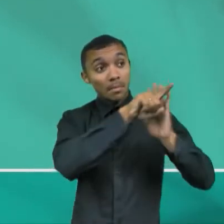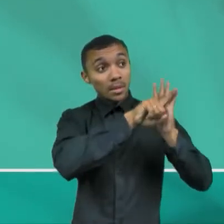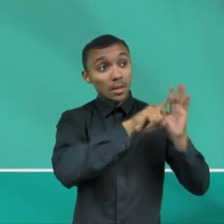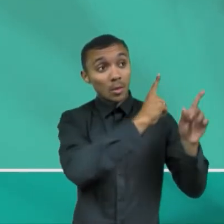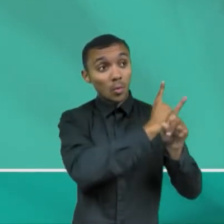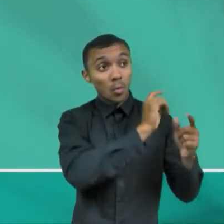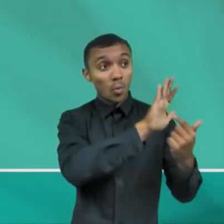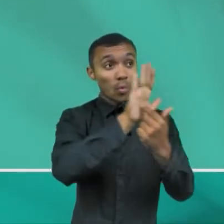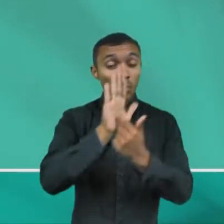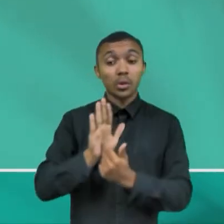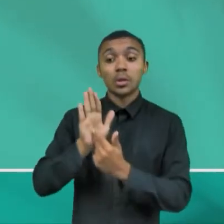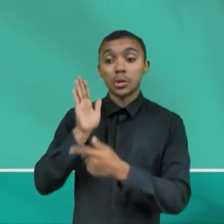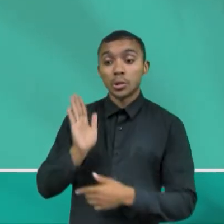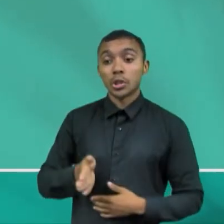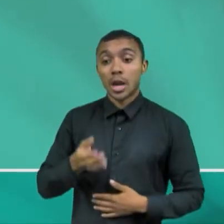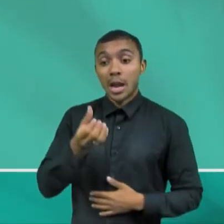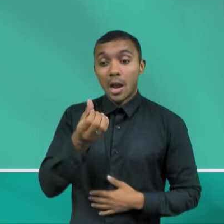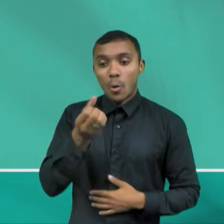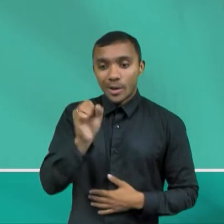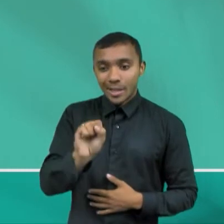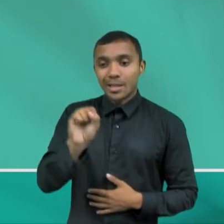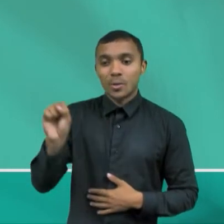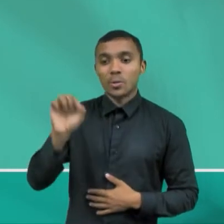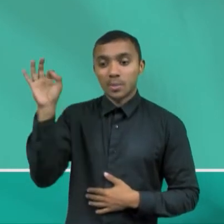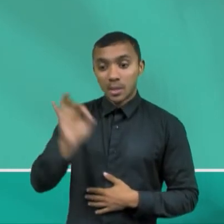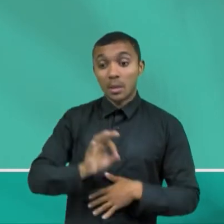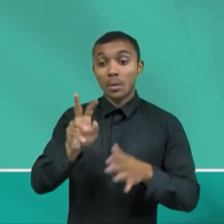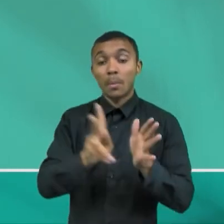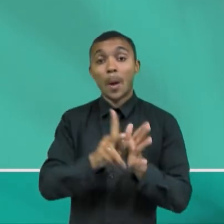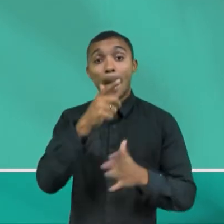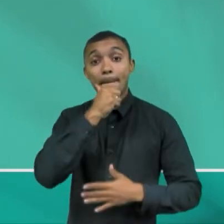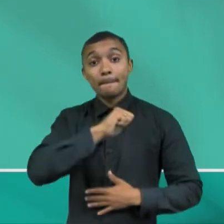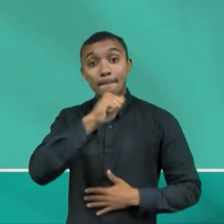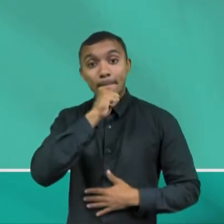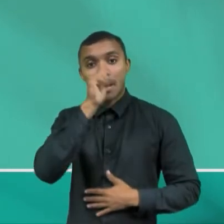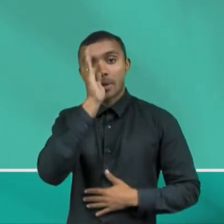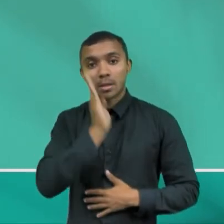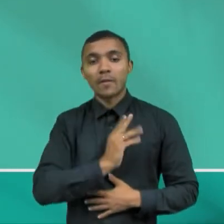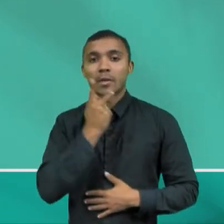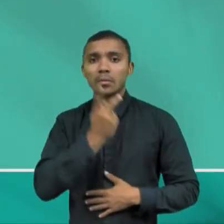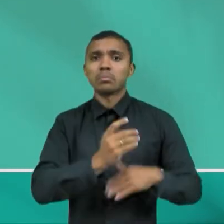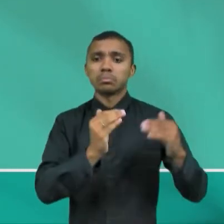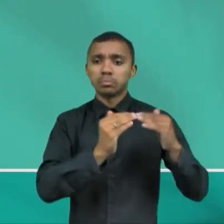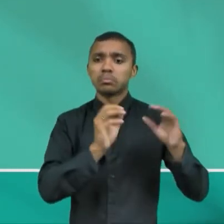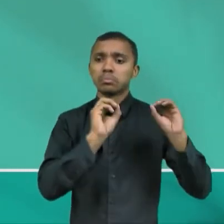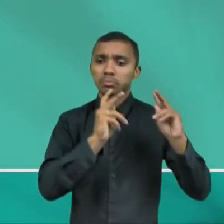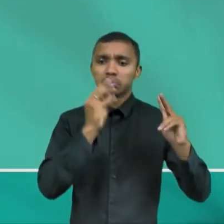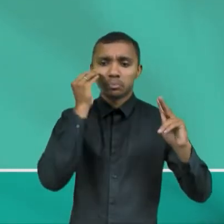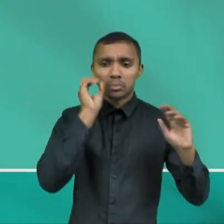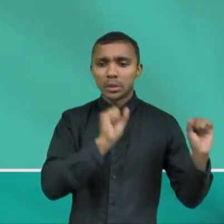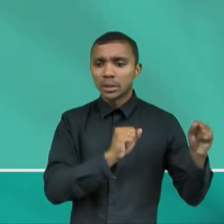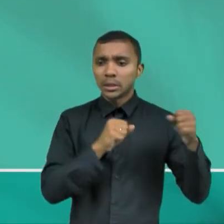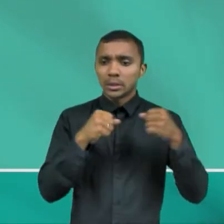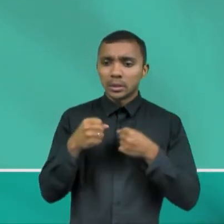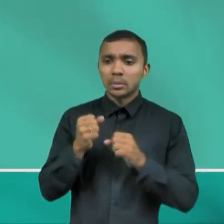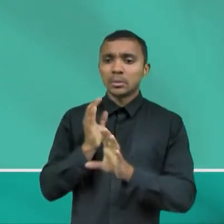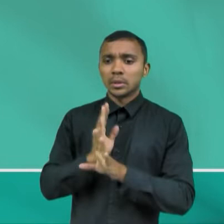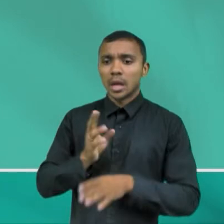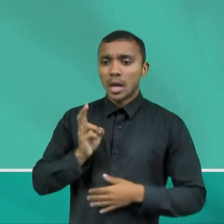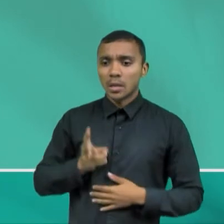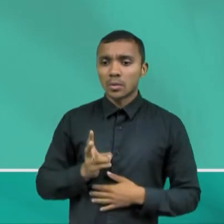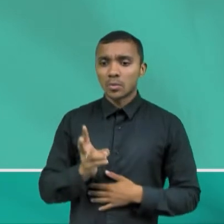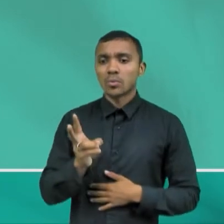82% dos pais brasileiros concordam que fariam tudo o que fosse necessário para estarem muito